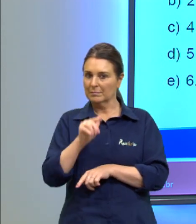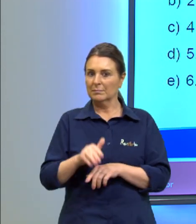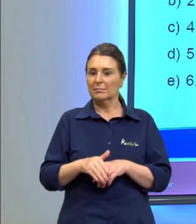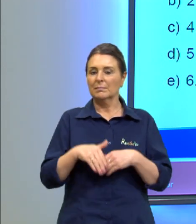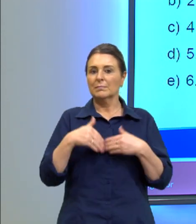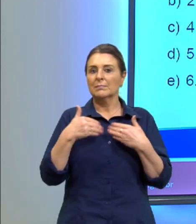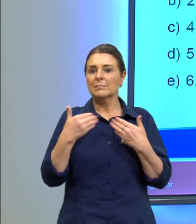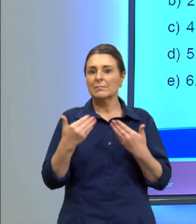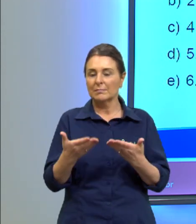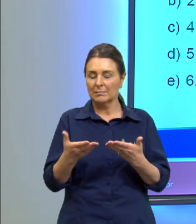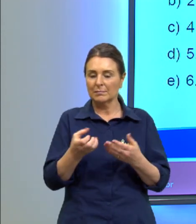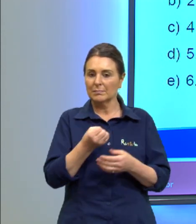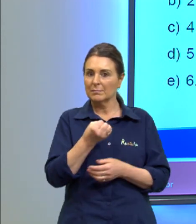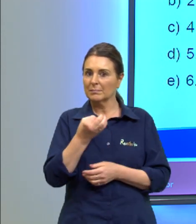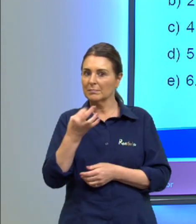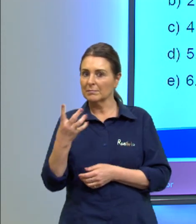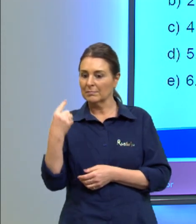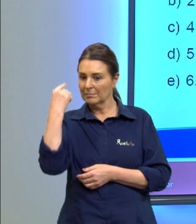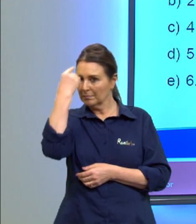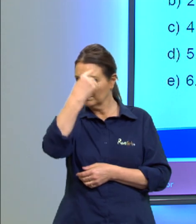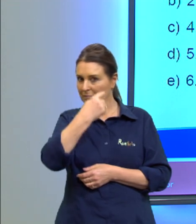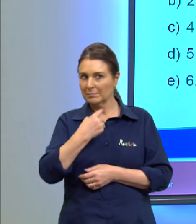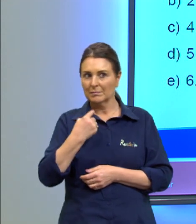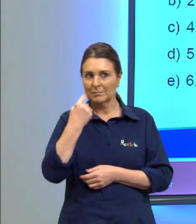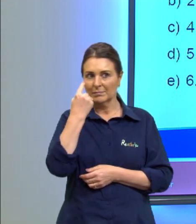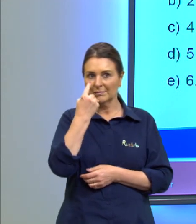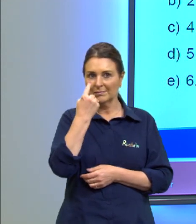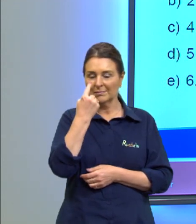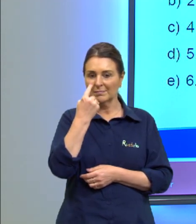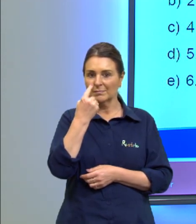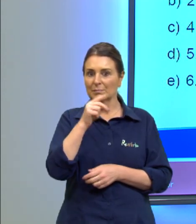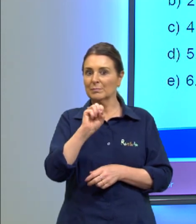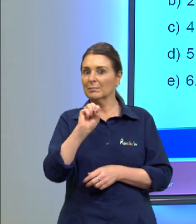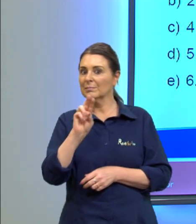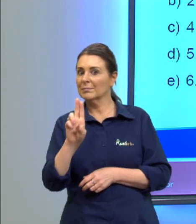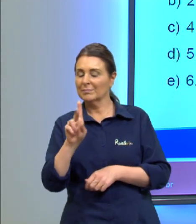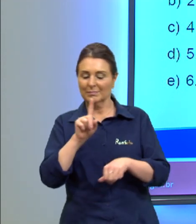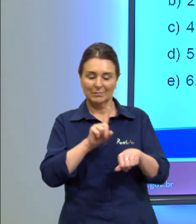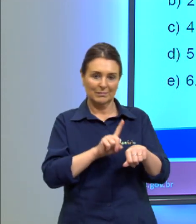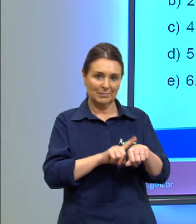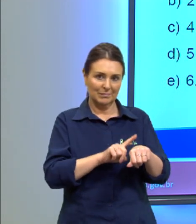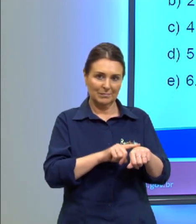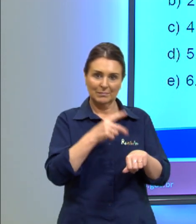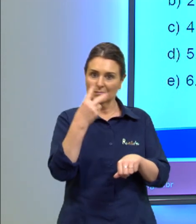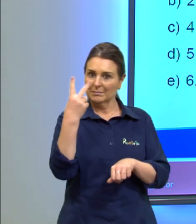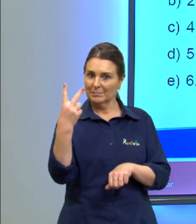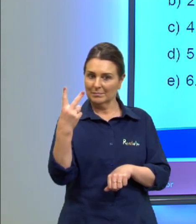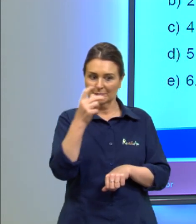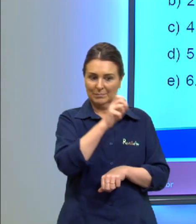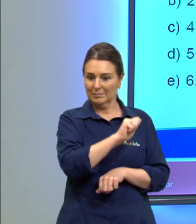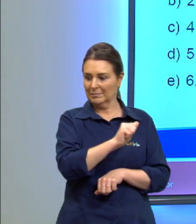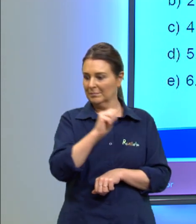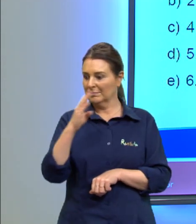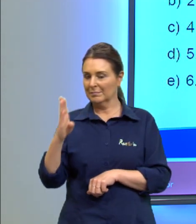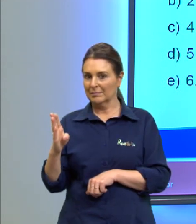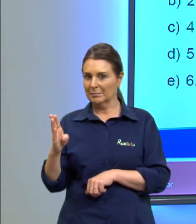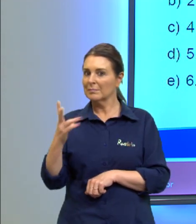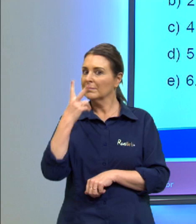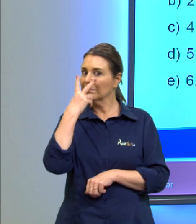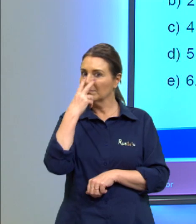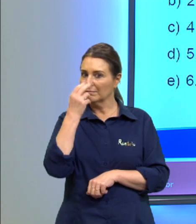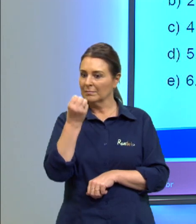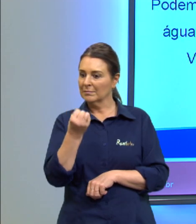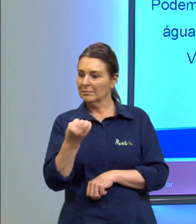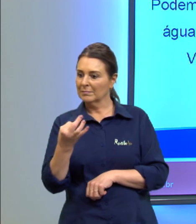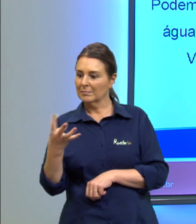a quantidade de horas, ou seja, qual é o tempo em que os dois reservatórios mantêm a mesma quantidade